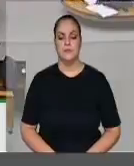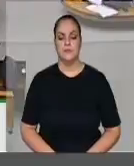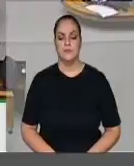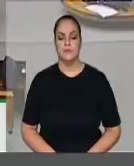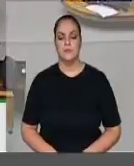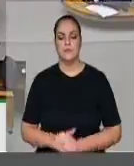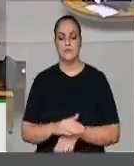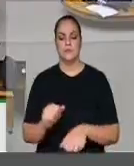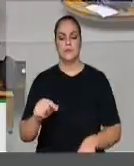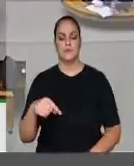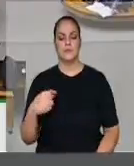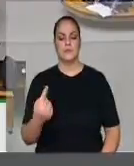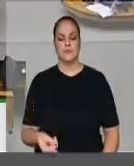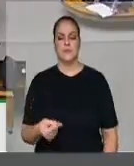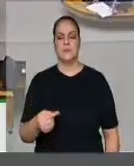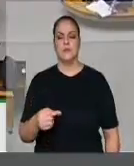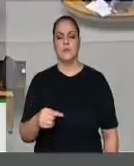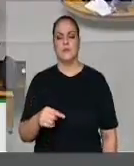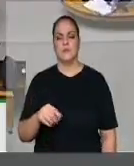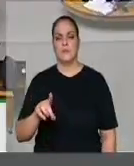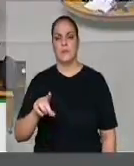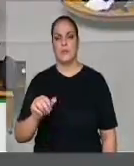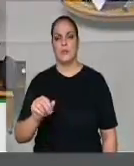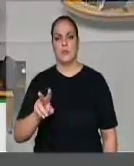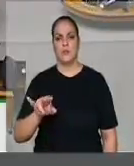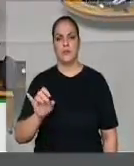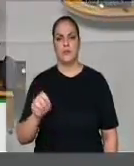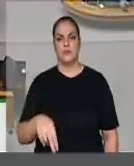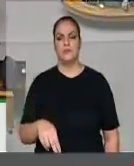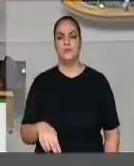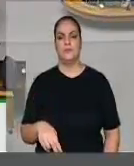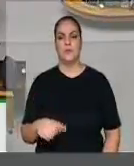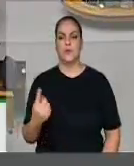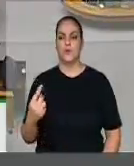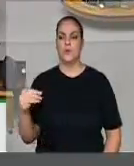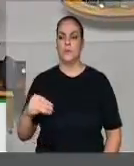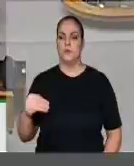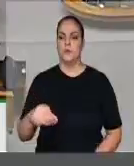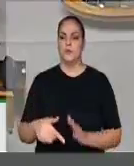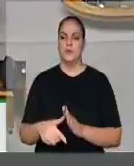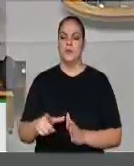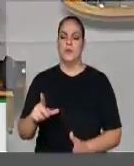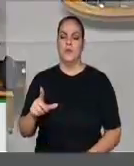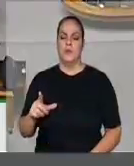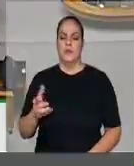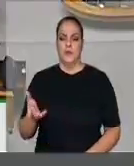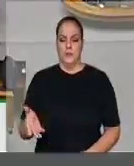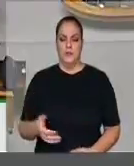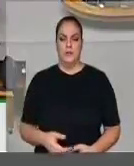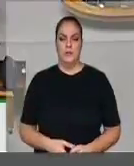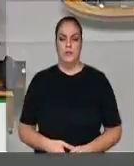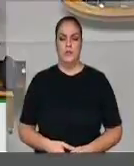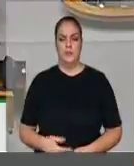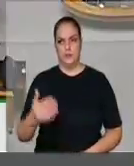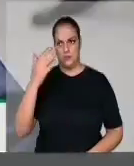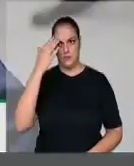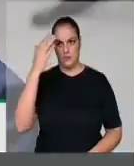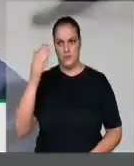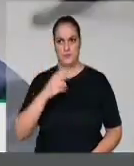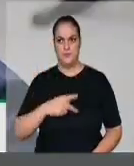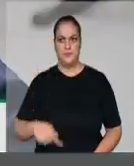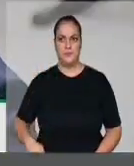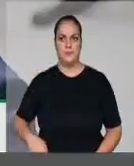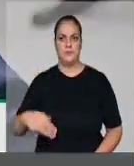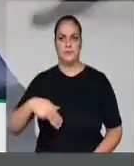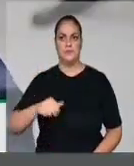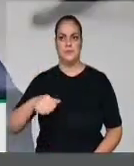O de Sá, David Magalhães, enquanto se dirige à tribuna, Rodrigo Martins, um minuto. Agradeço, presidente Manato. Quero fazer um